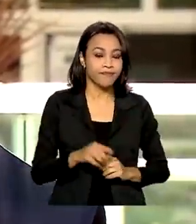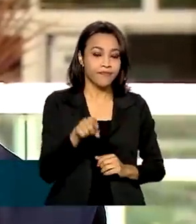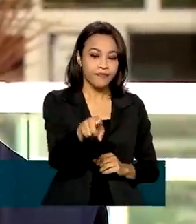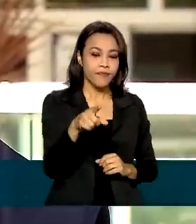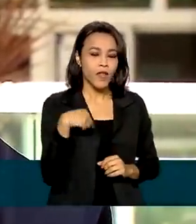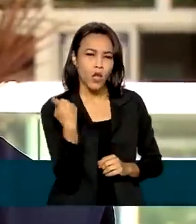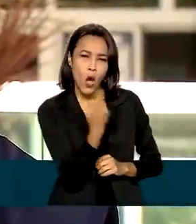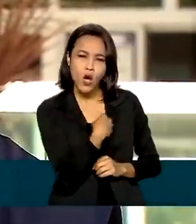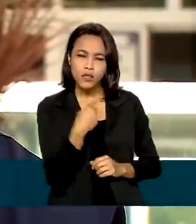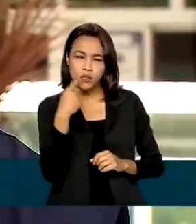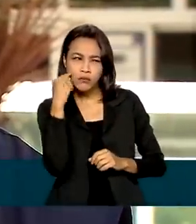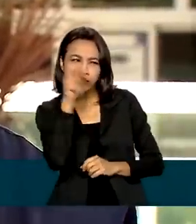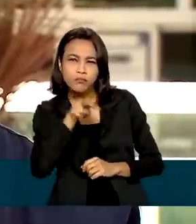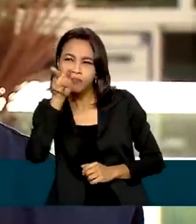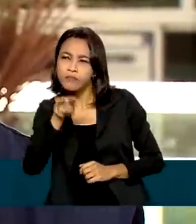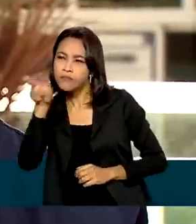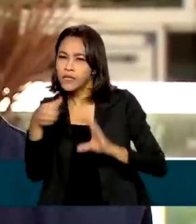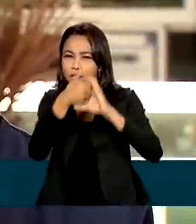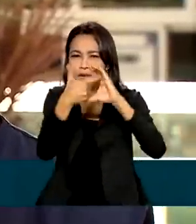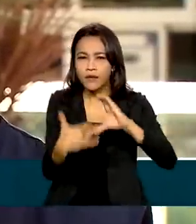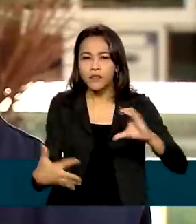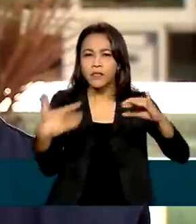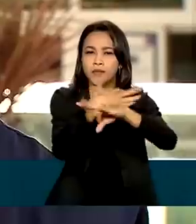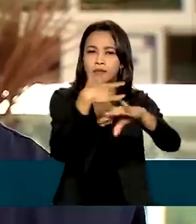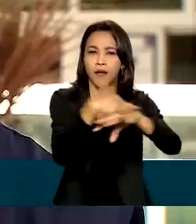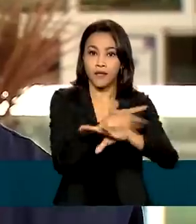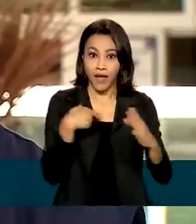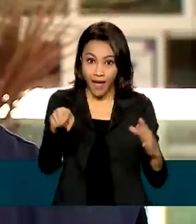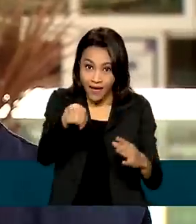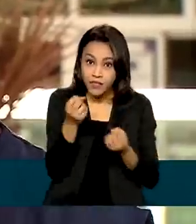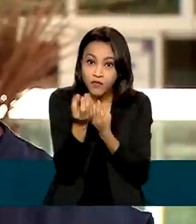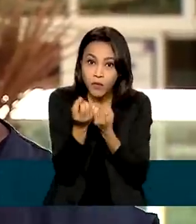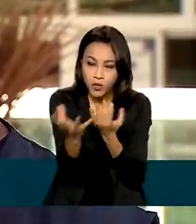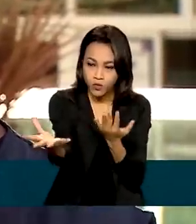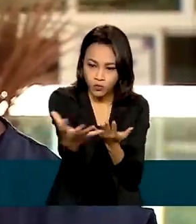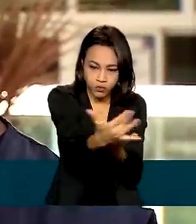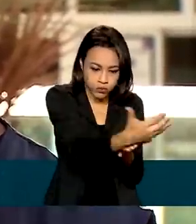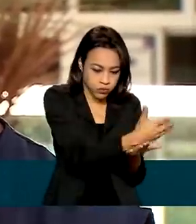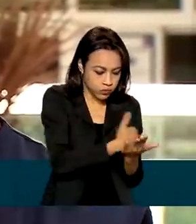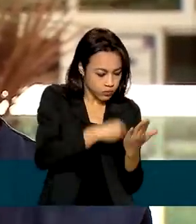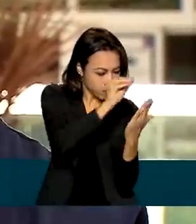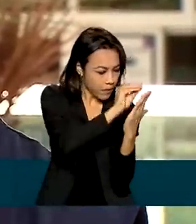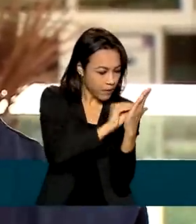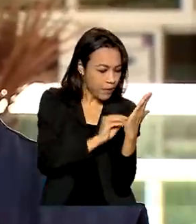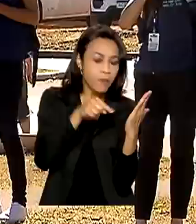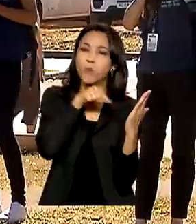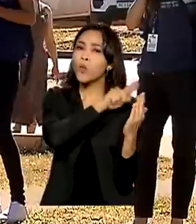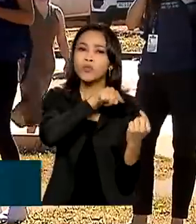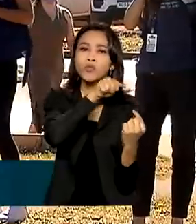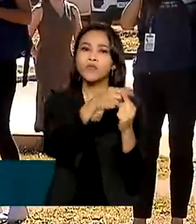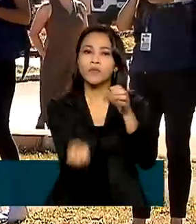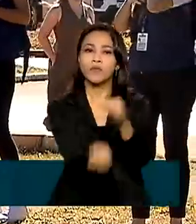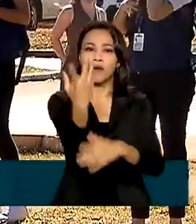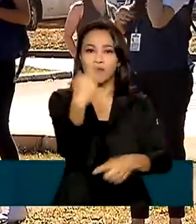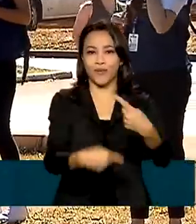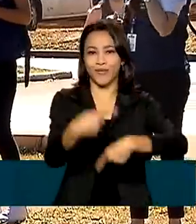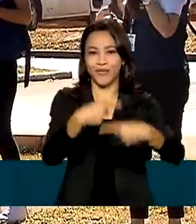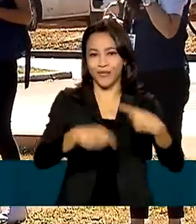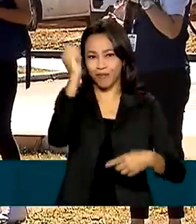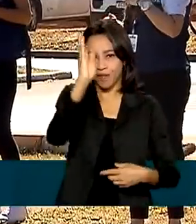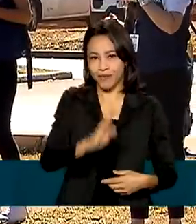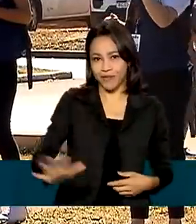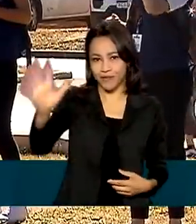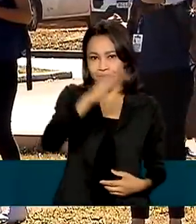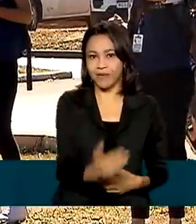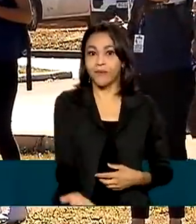características urbanas do setor. Essas informações vão servir de base para o governo formular políticas públicas para o Brasil. A pesquisa iniciada